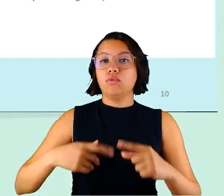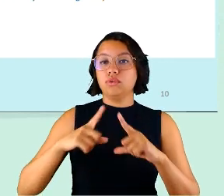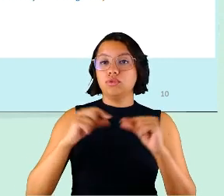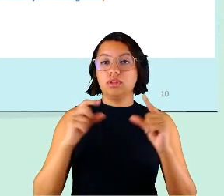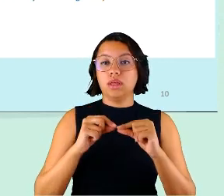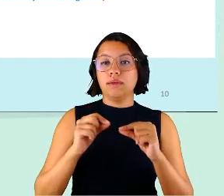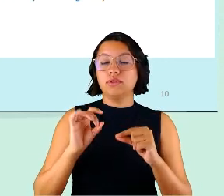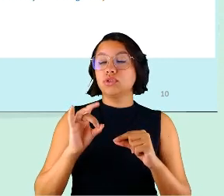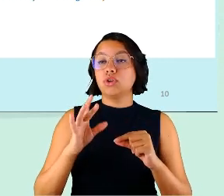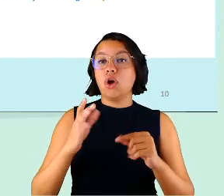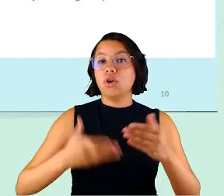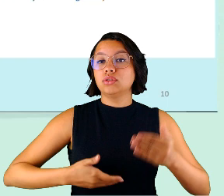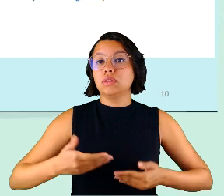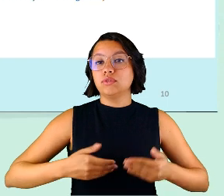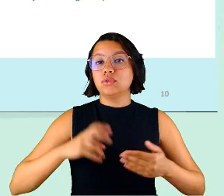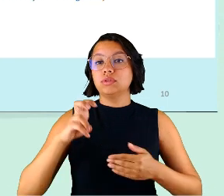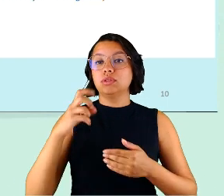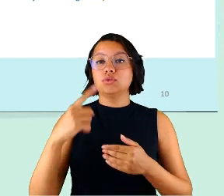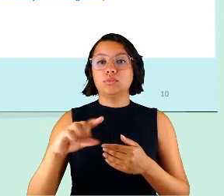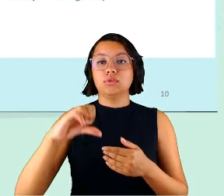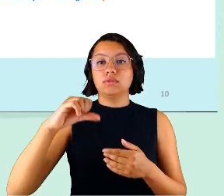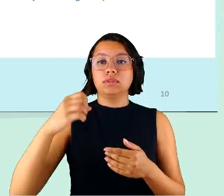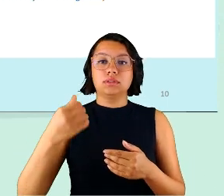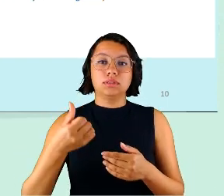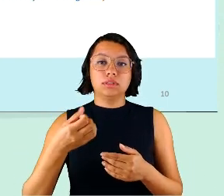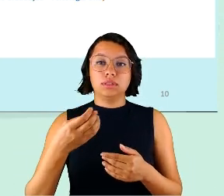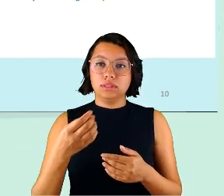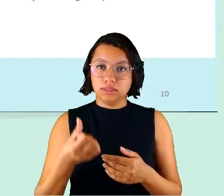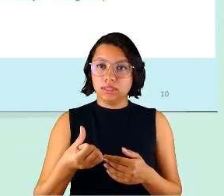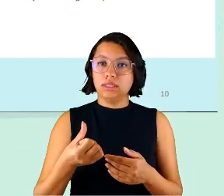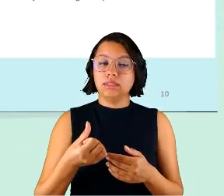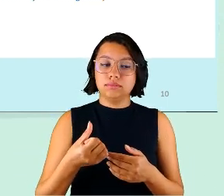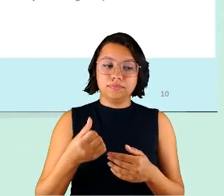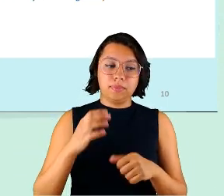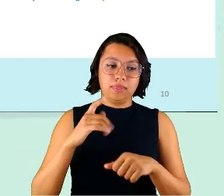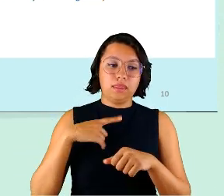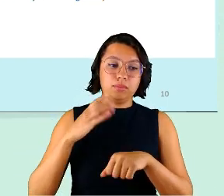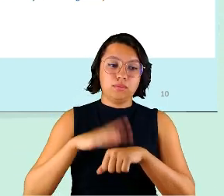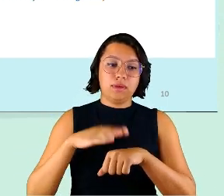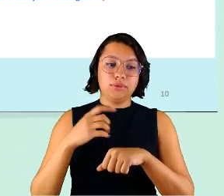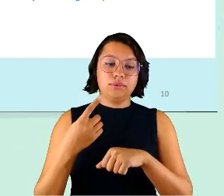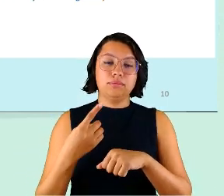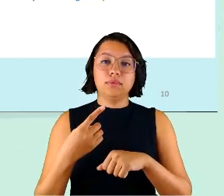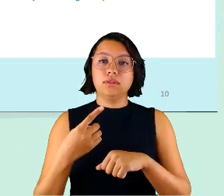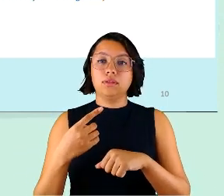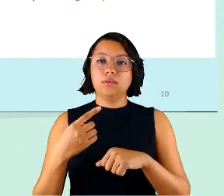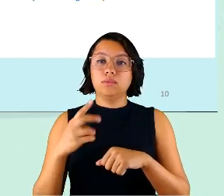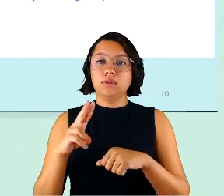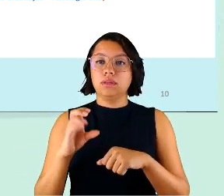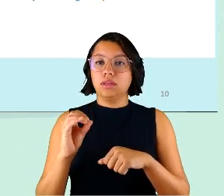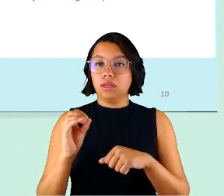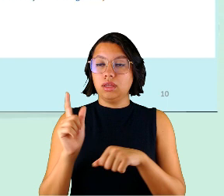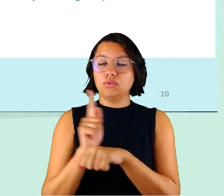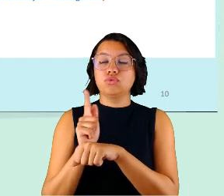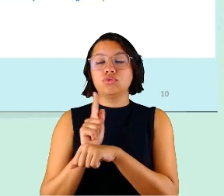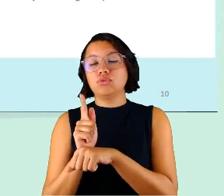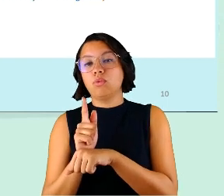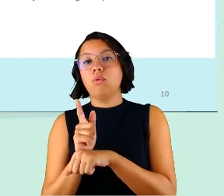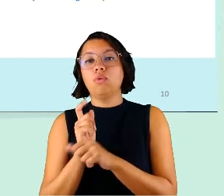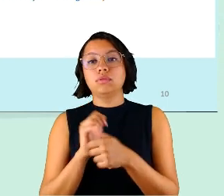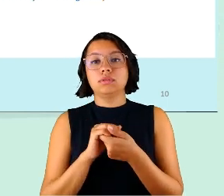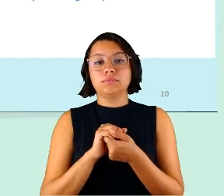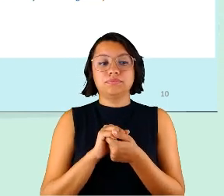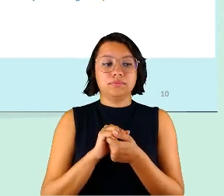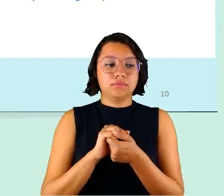que só de servidores foram 5.966 nós temos mais de 1.500 também gestores